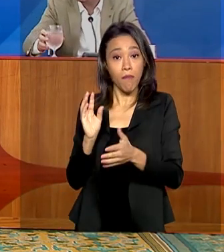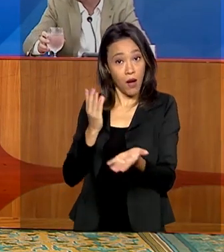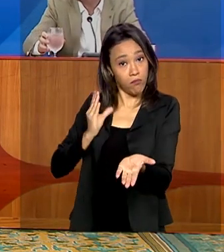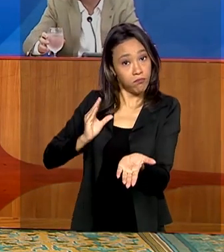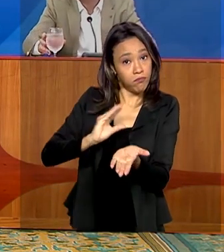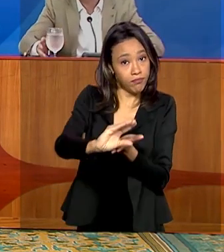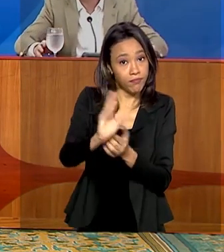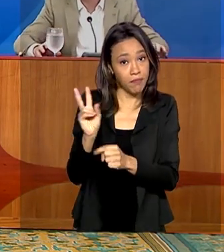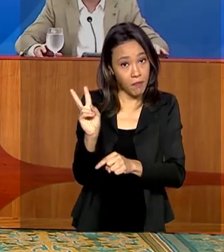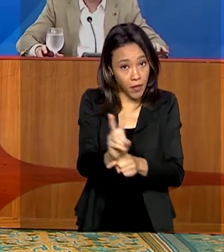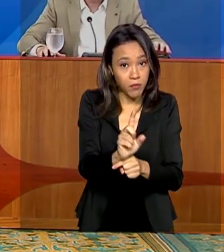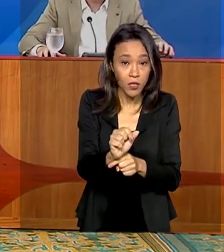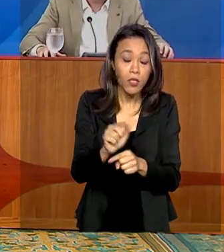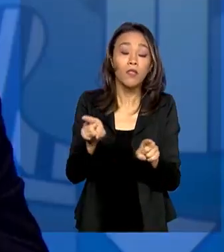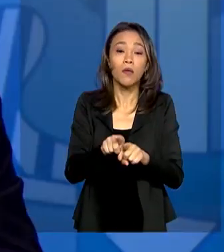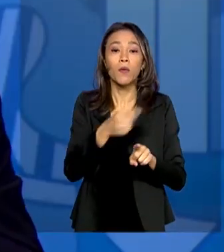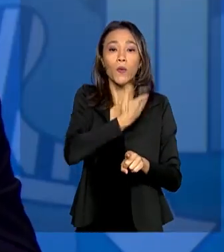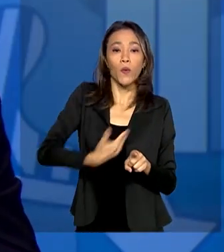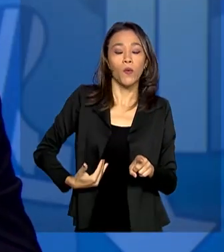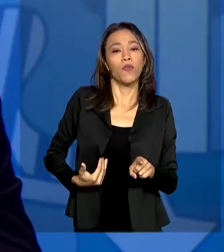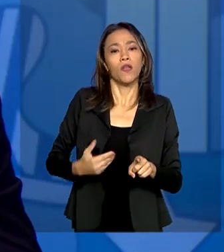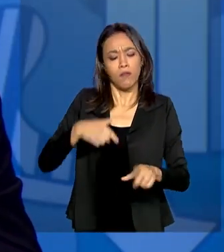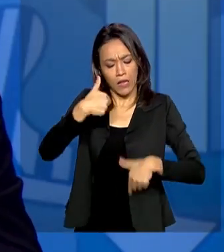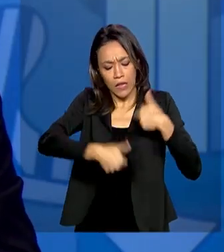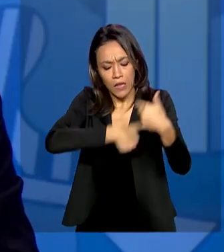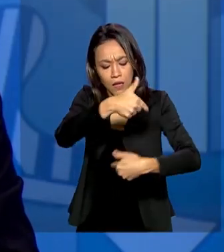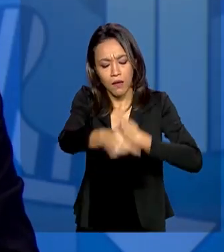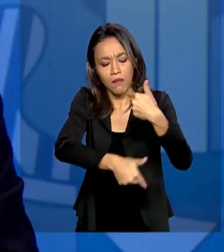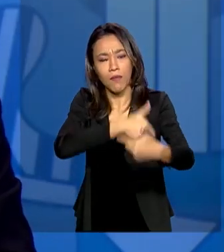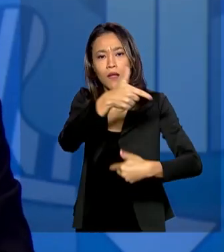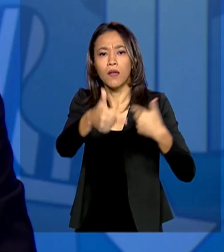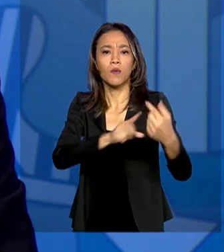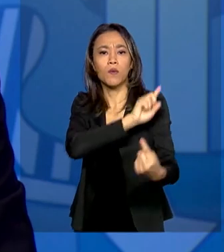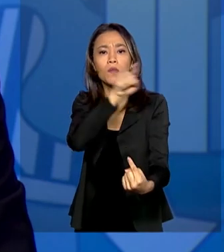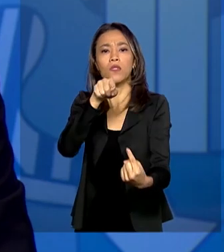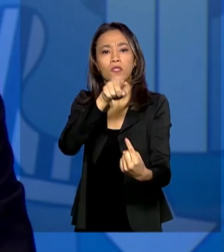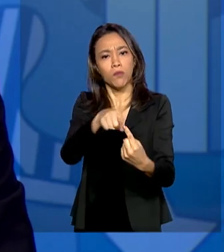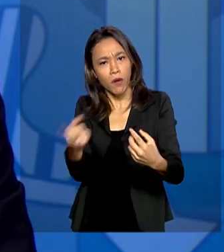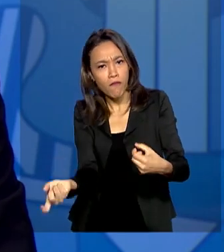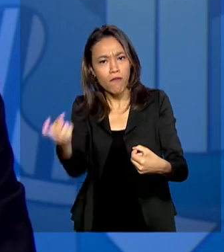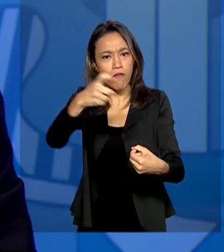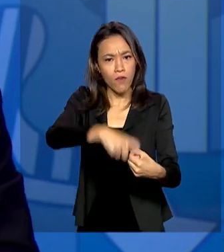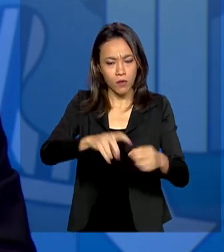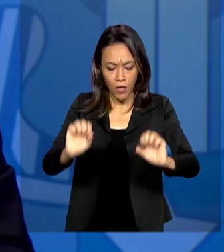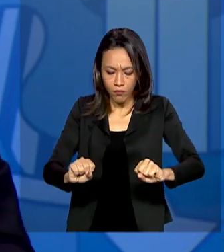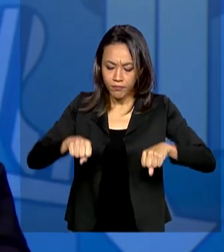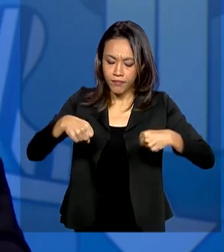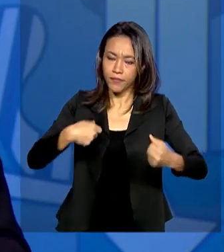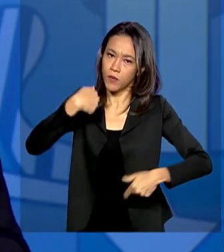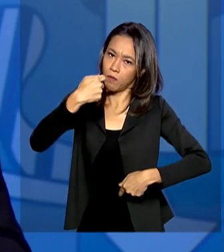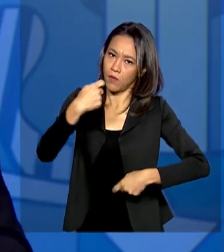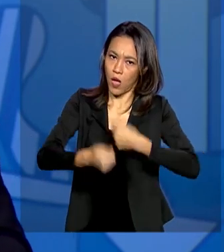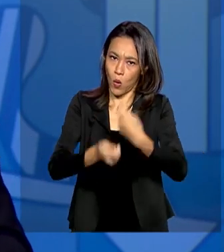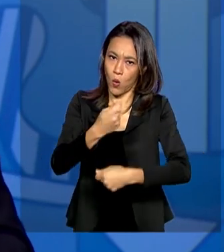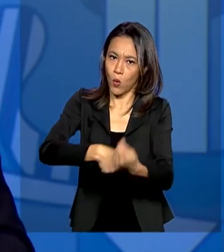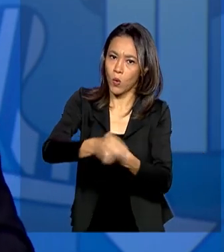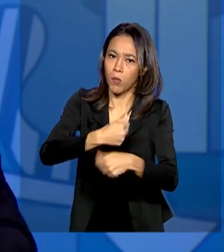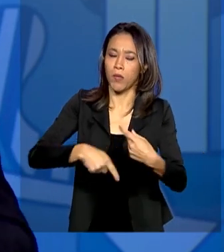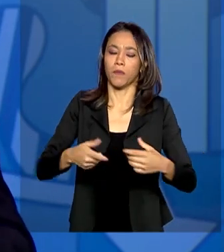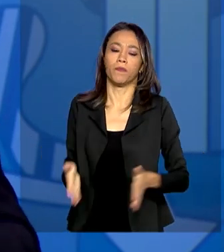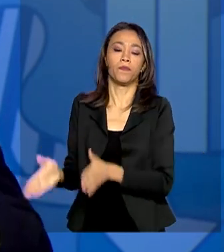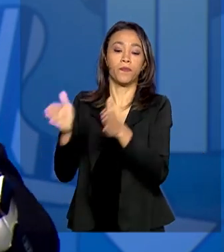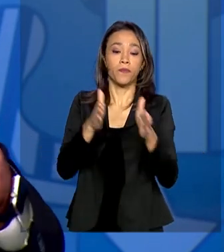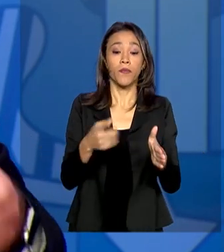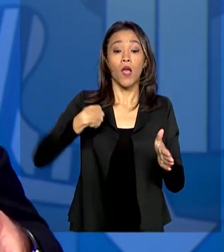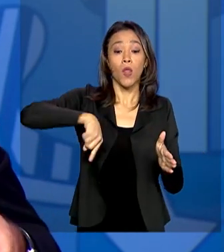anunciou que vem trabalhando na elaboração de um plano de retomada econômica. Nós precisamos de produção. Nós